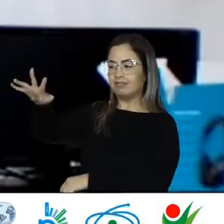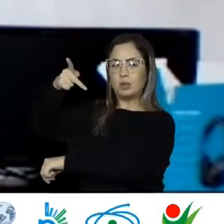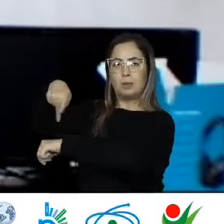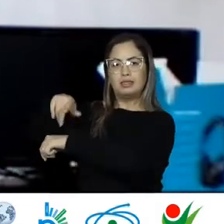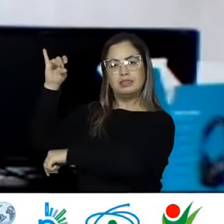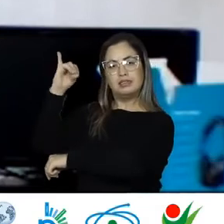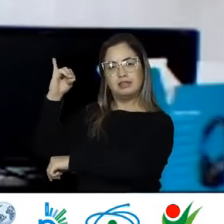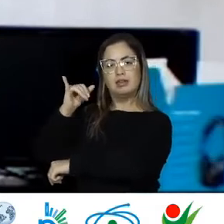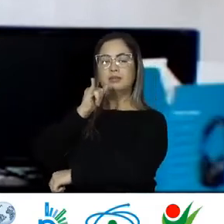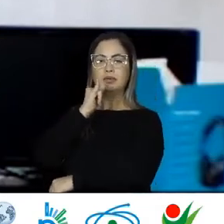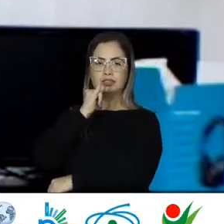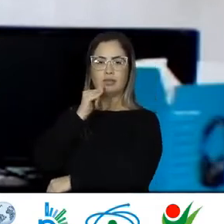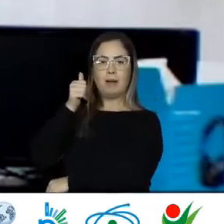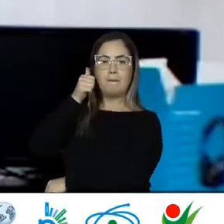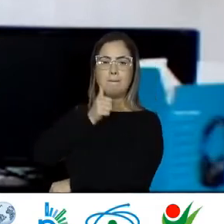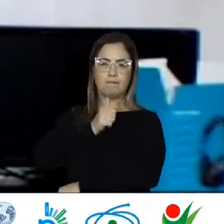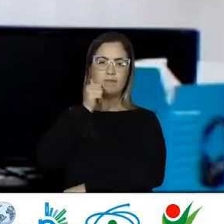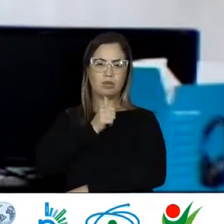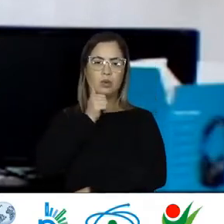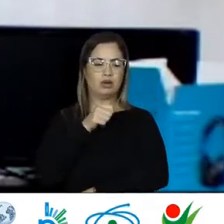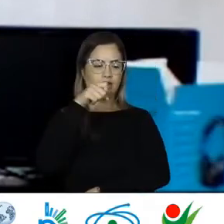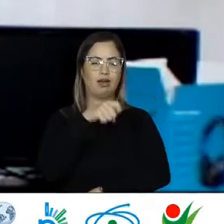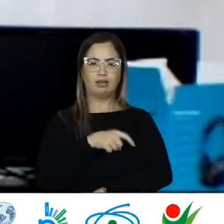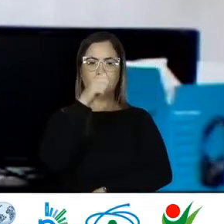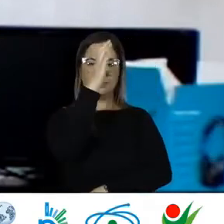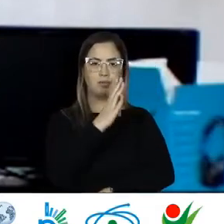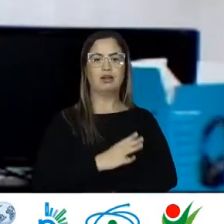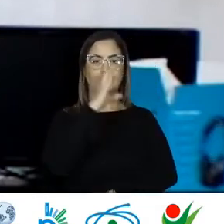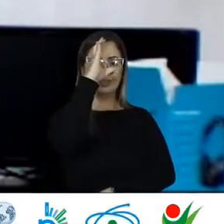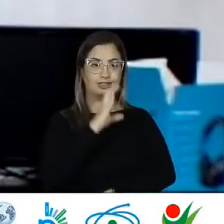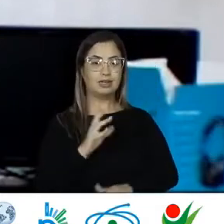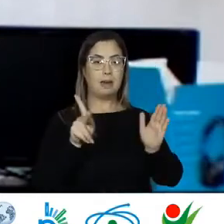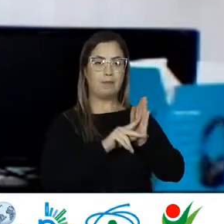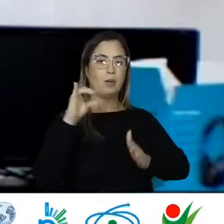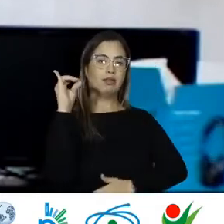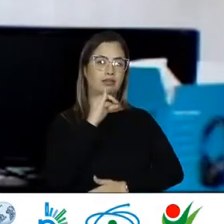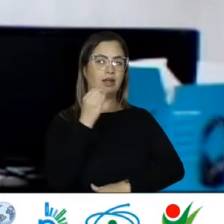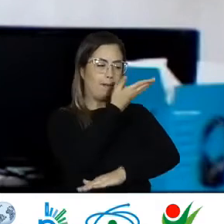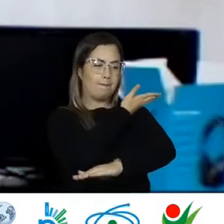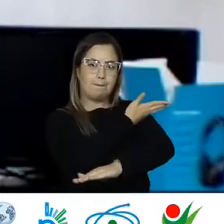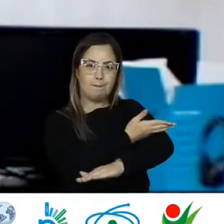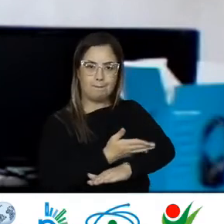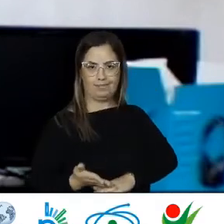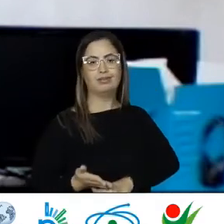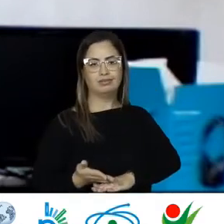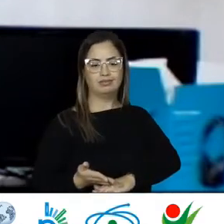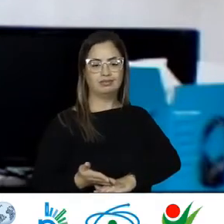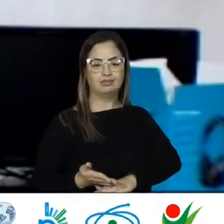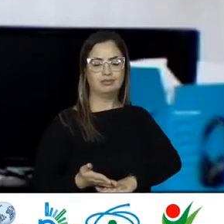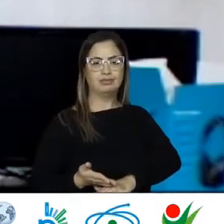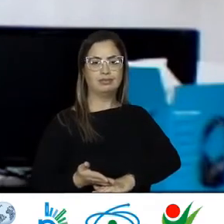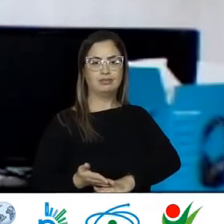Que eu entrevistei No Brasil Elas são descendentes De migrantes italianas Consideradas brancas São consideradas brancas